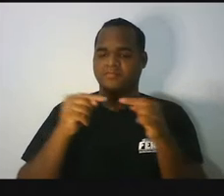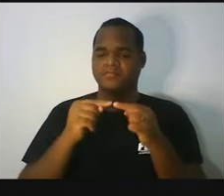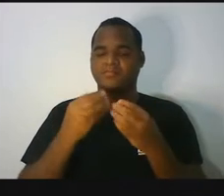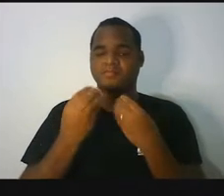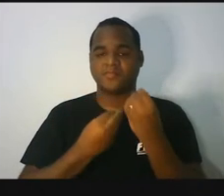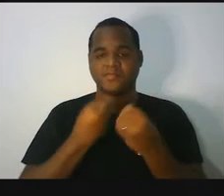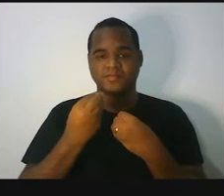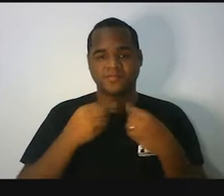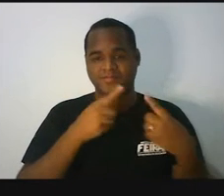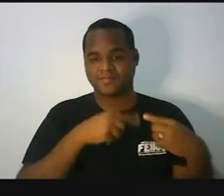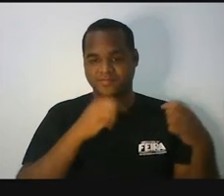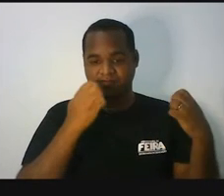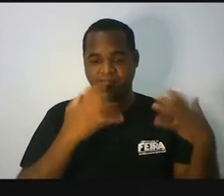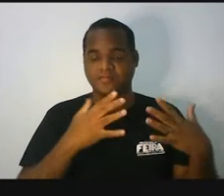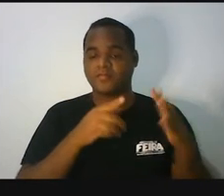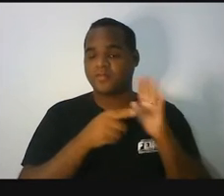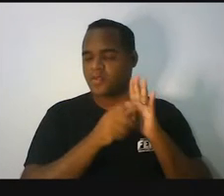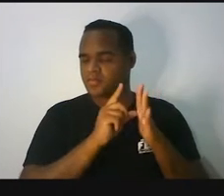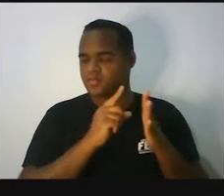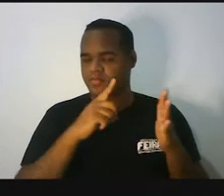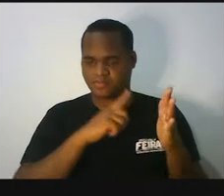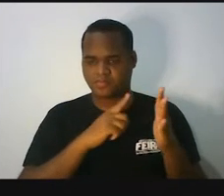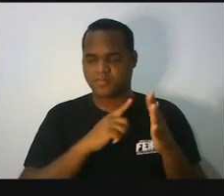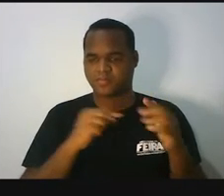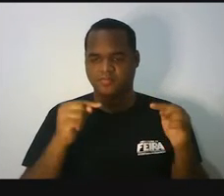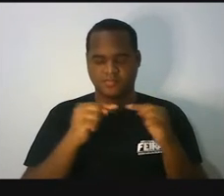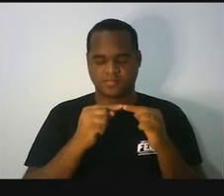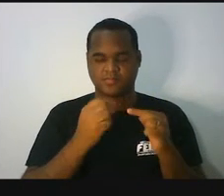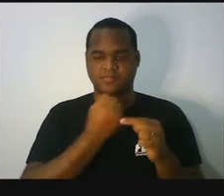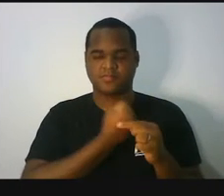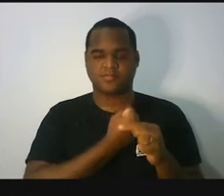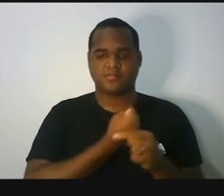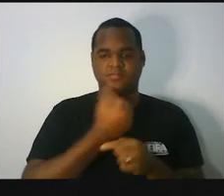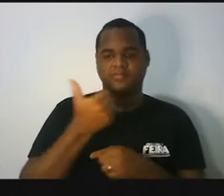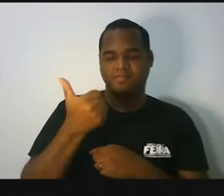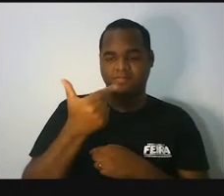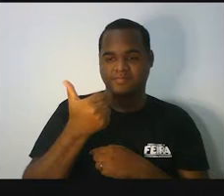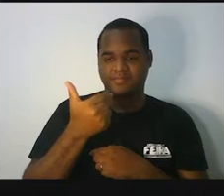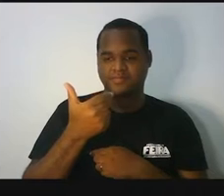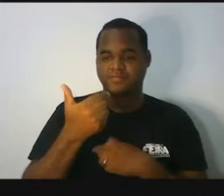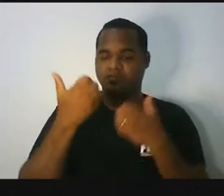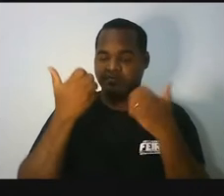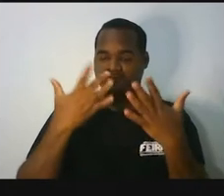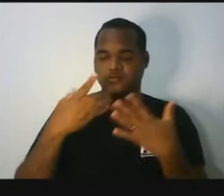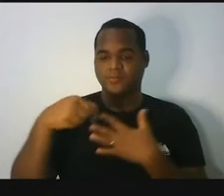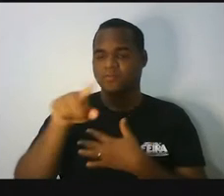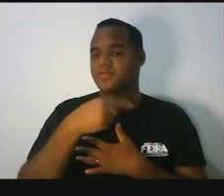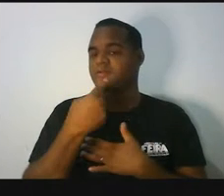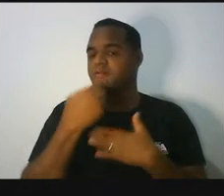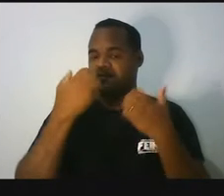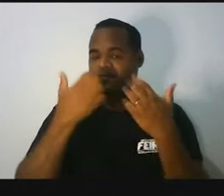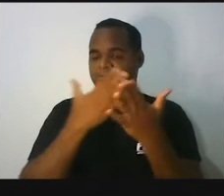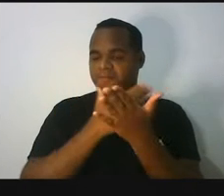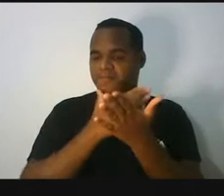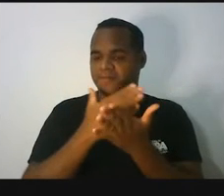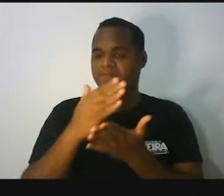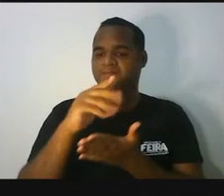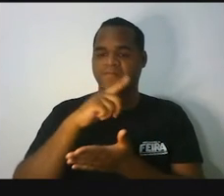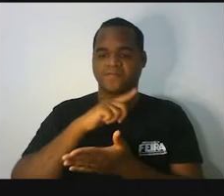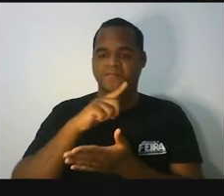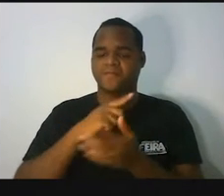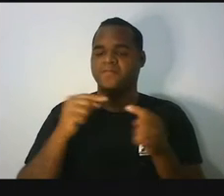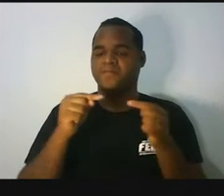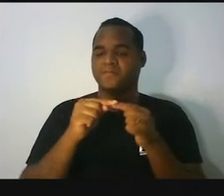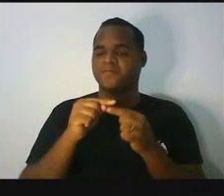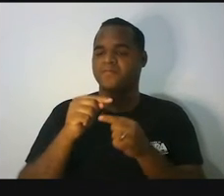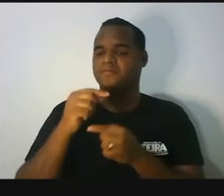aula anterior a essa, que foi a aula de número 12, onde a gente começou a falar de equação, equação do